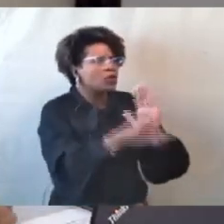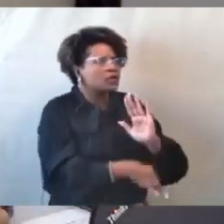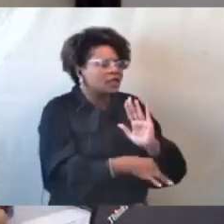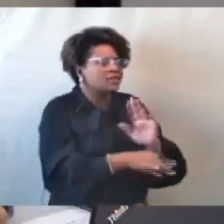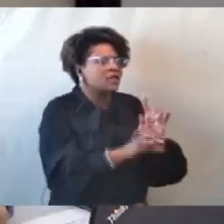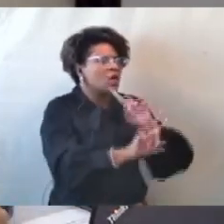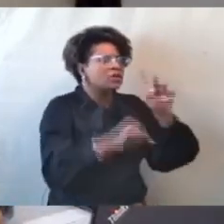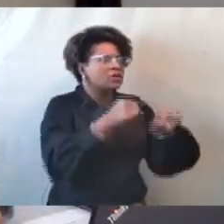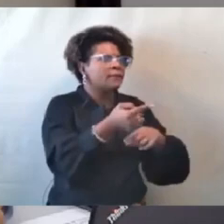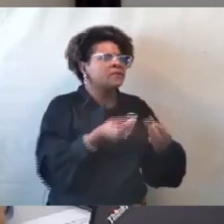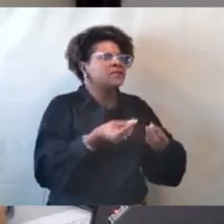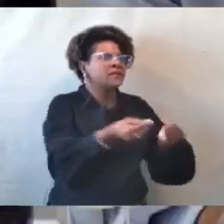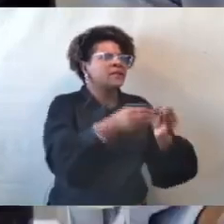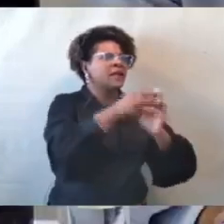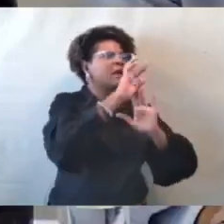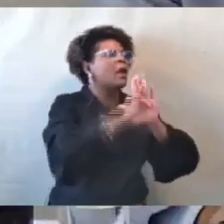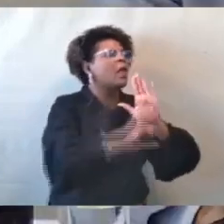relator?